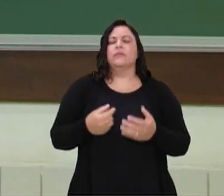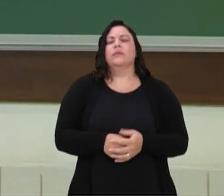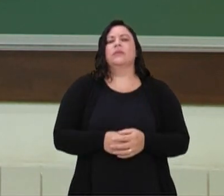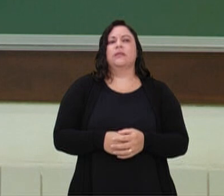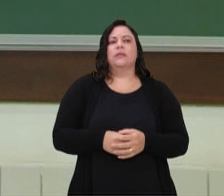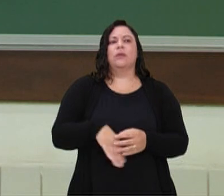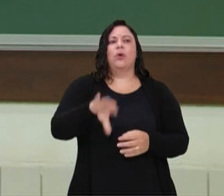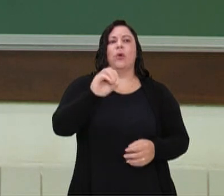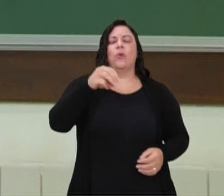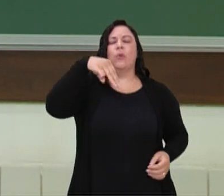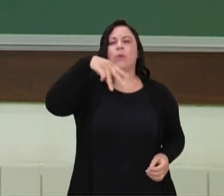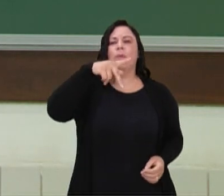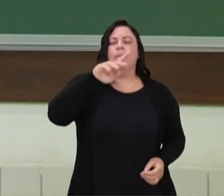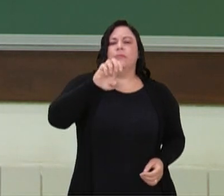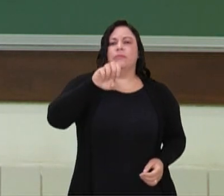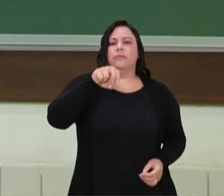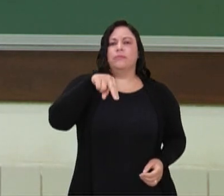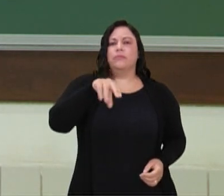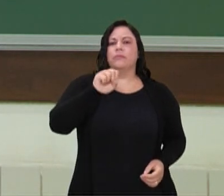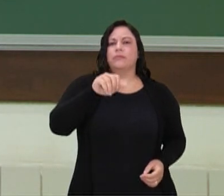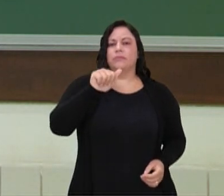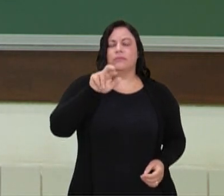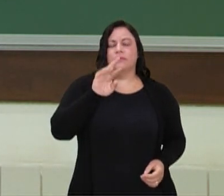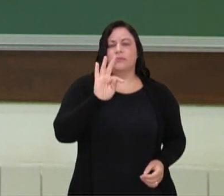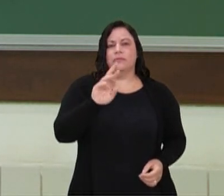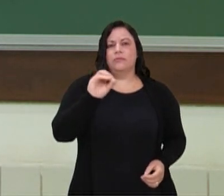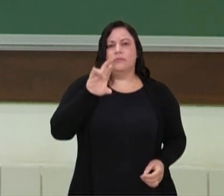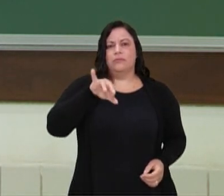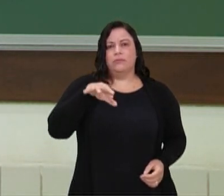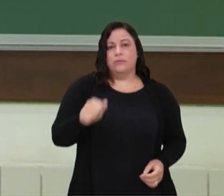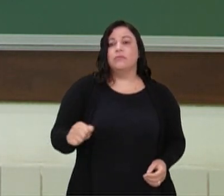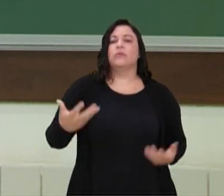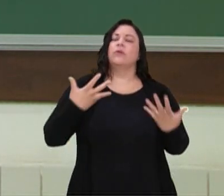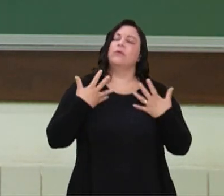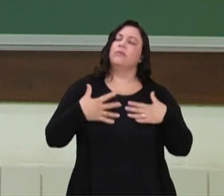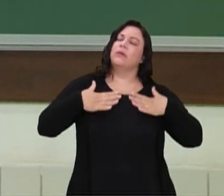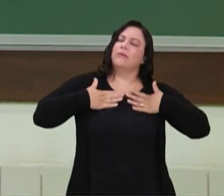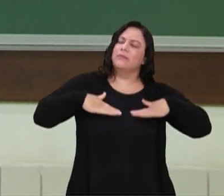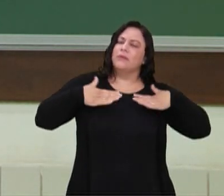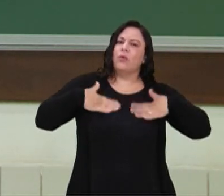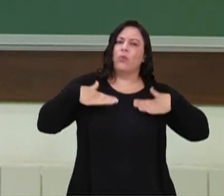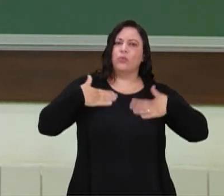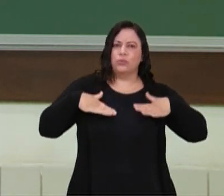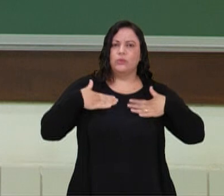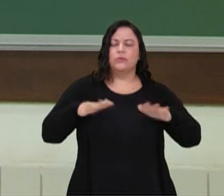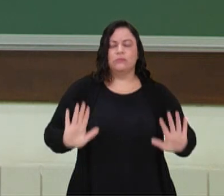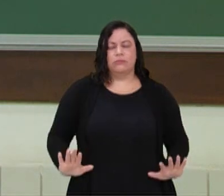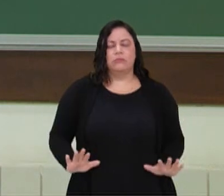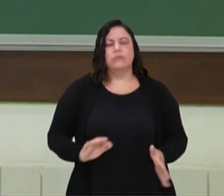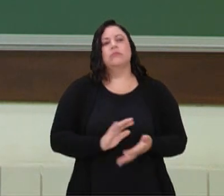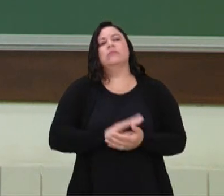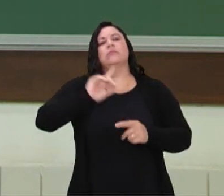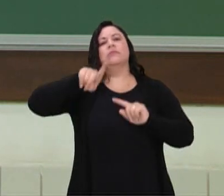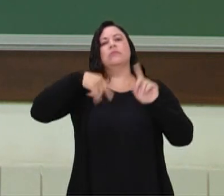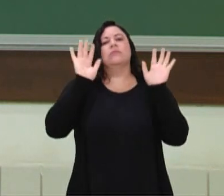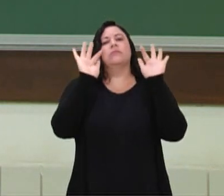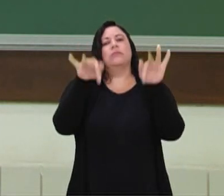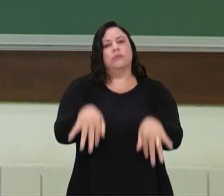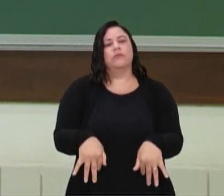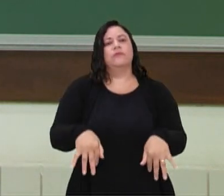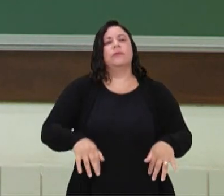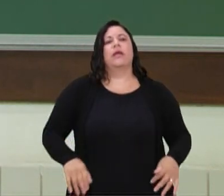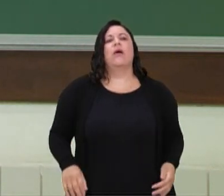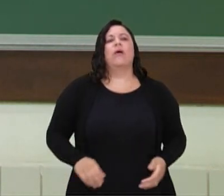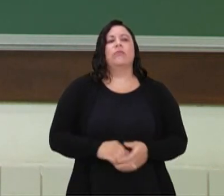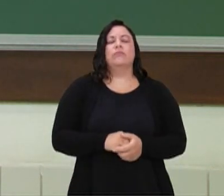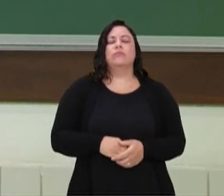compensatória, que é para dar um descanso para ele bem no meio do período dele. E no final, nós